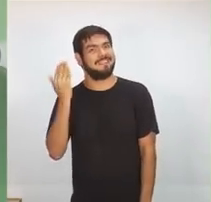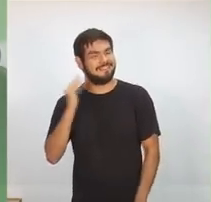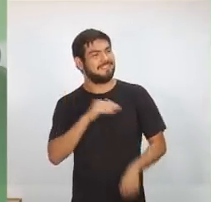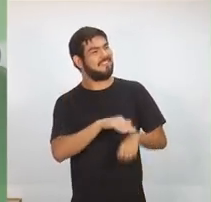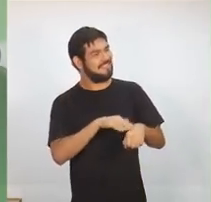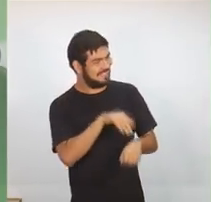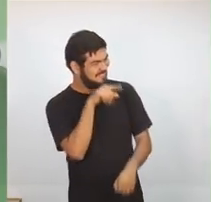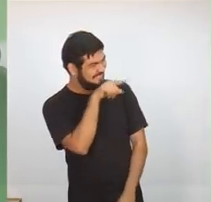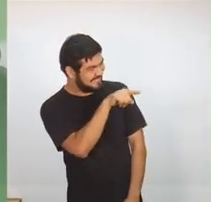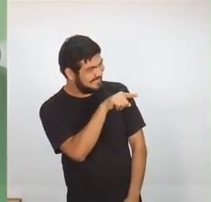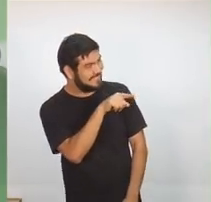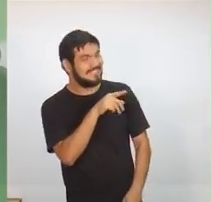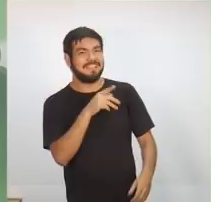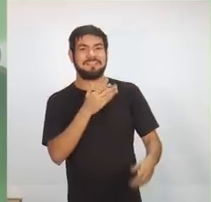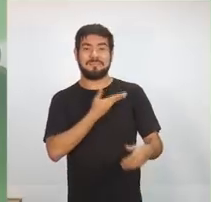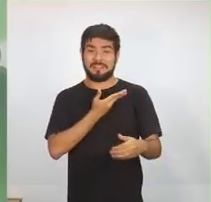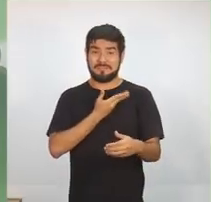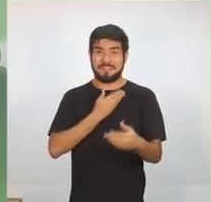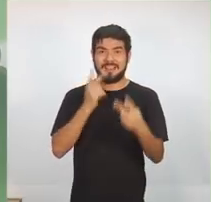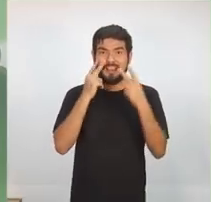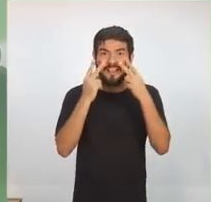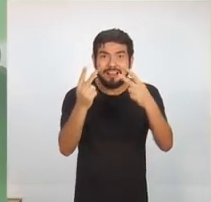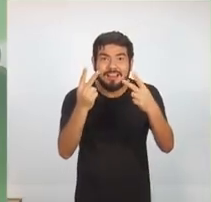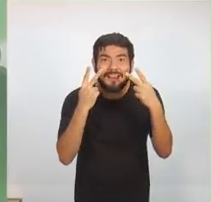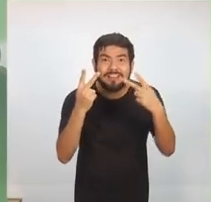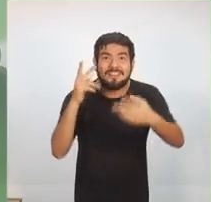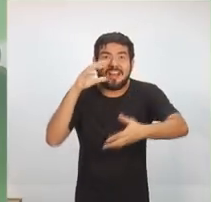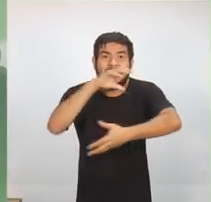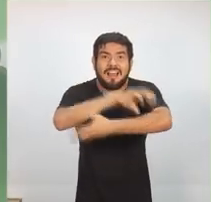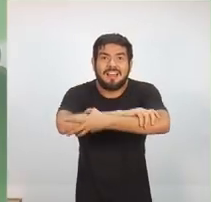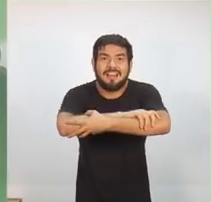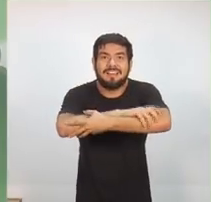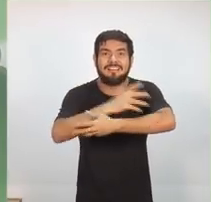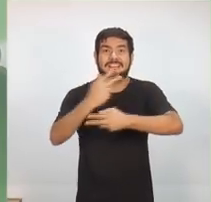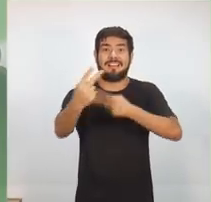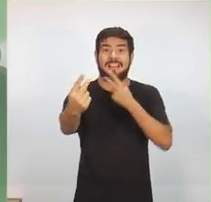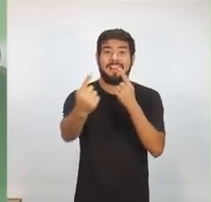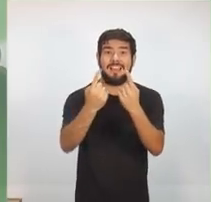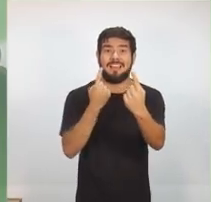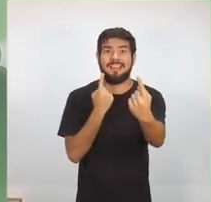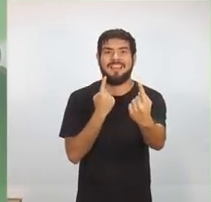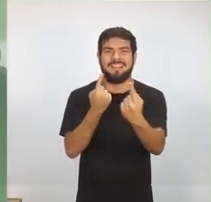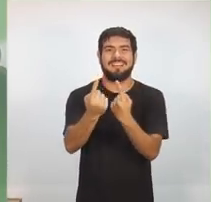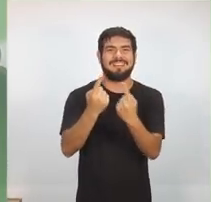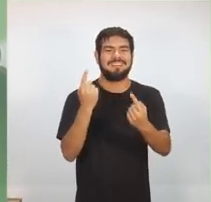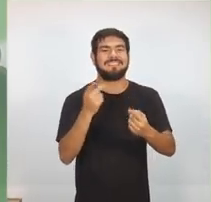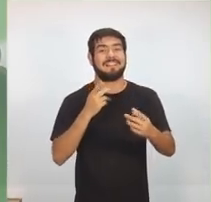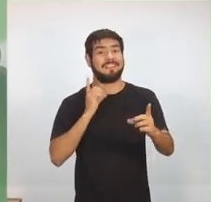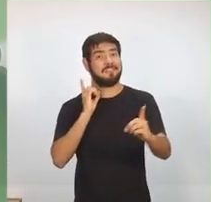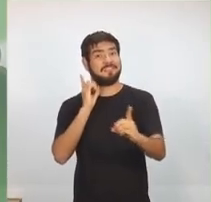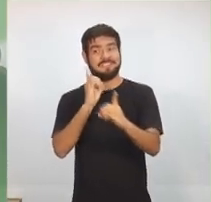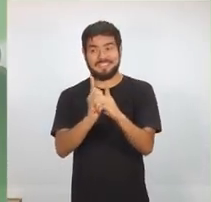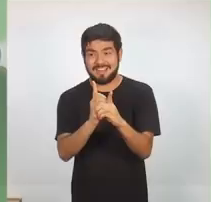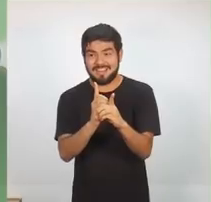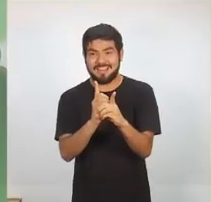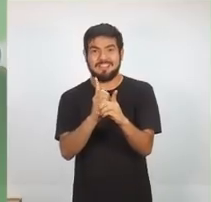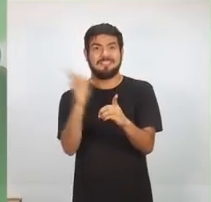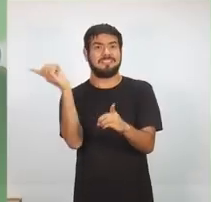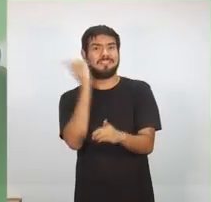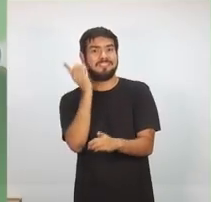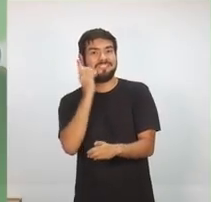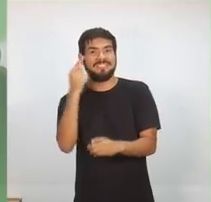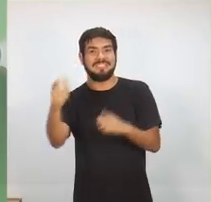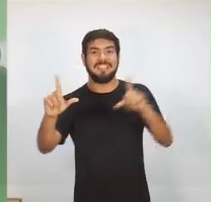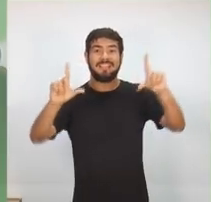com você, meu amigo telespectador. Nós criamos esse hábito de nos encontrar todos os dias